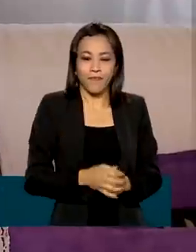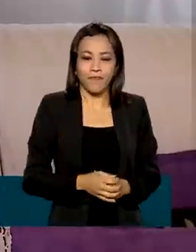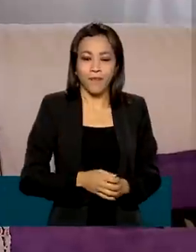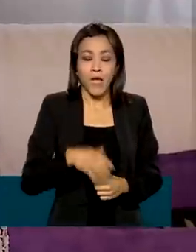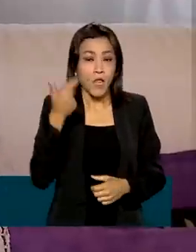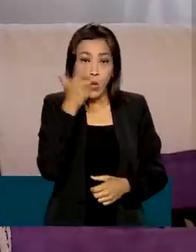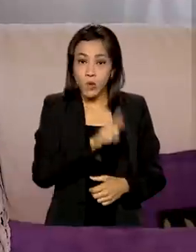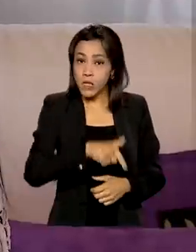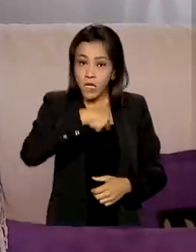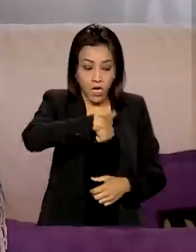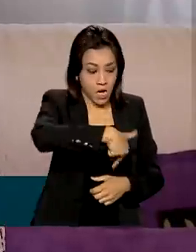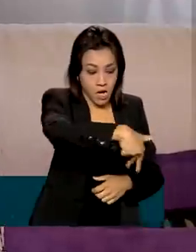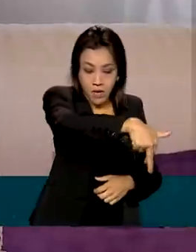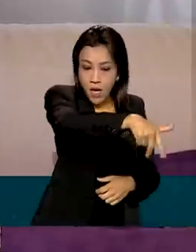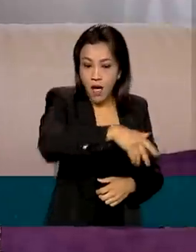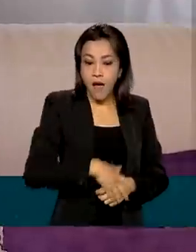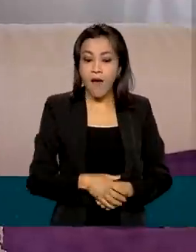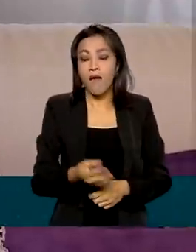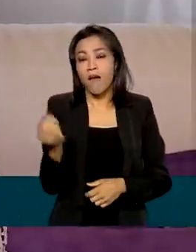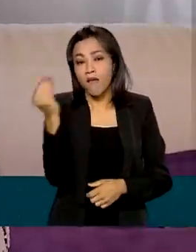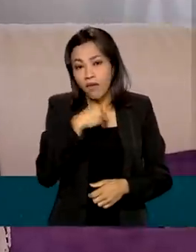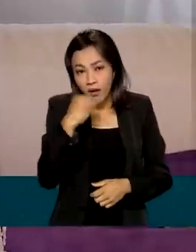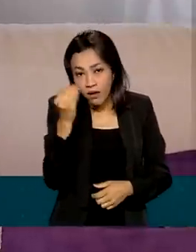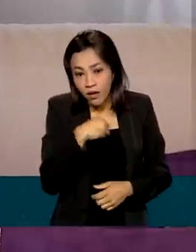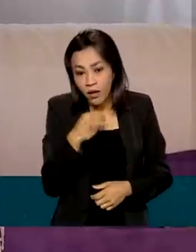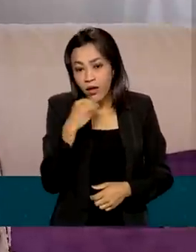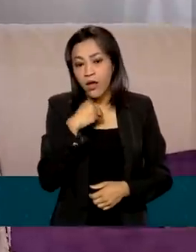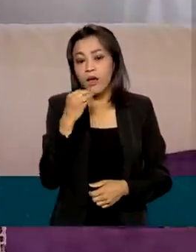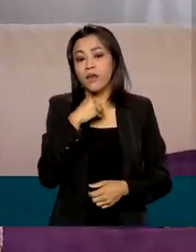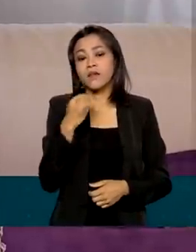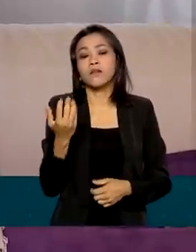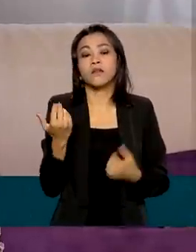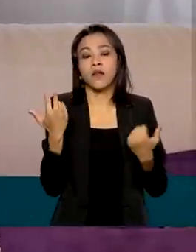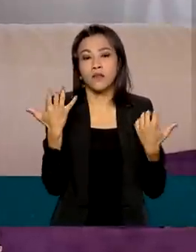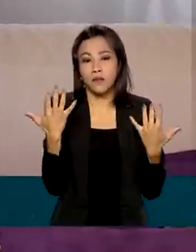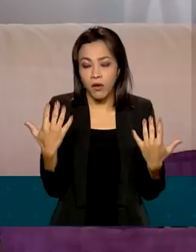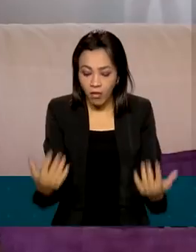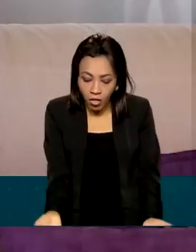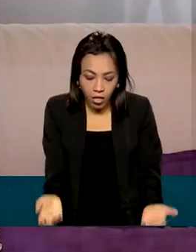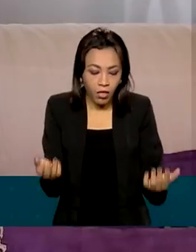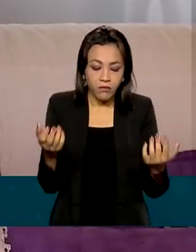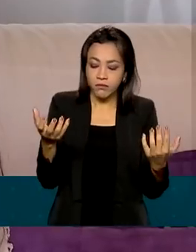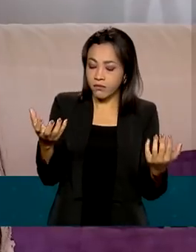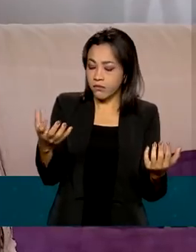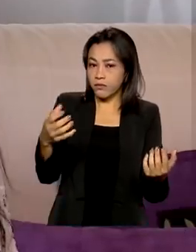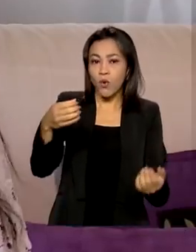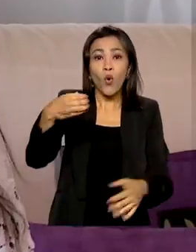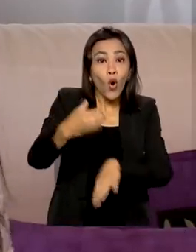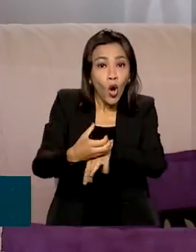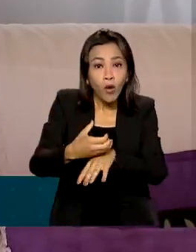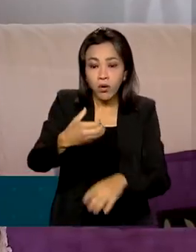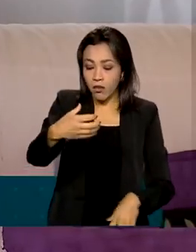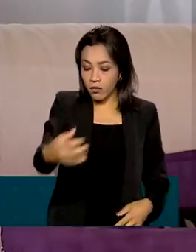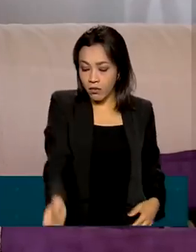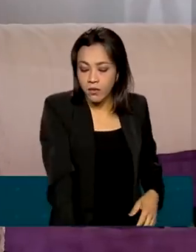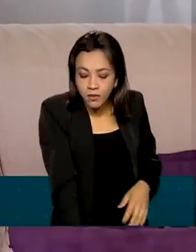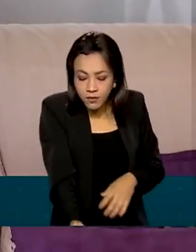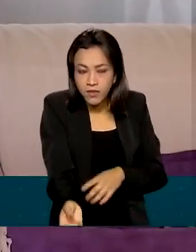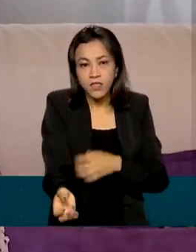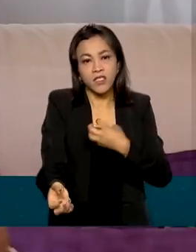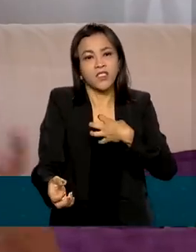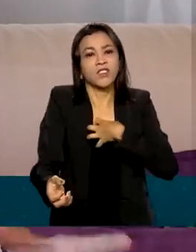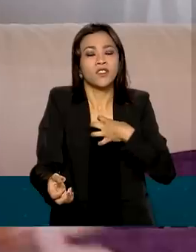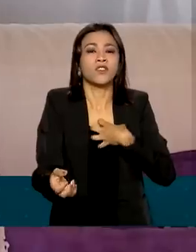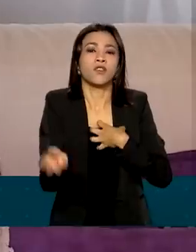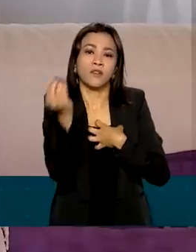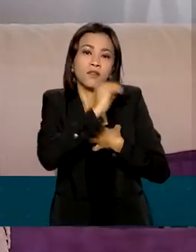conseguia caminhar, essa fraqueza da mão dela, um dos primeiros relatos foi que ela não conseguia nem segurar um copo d'água sem sentir fraqueza